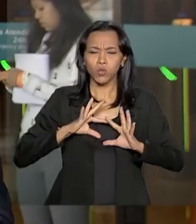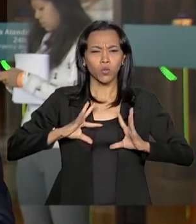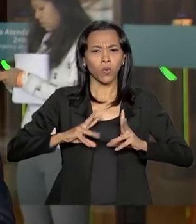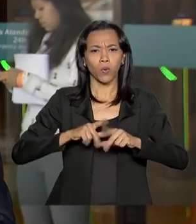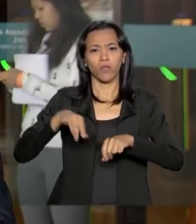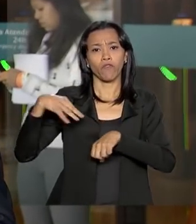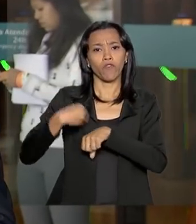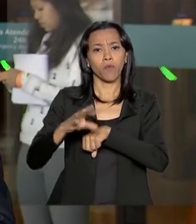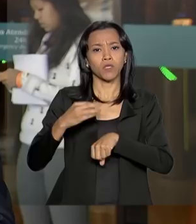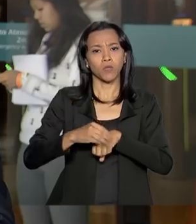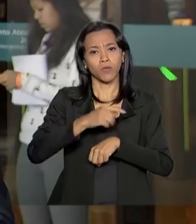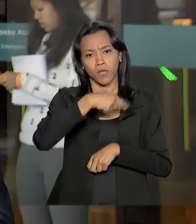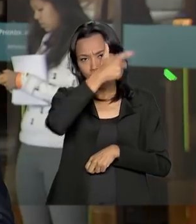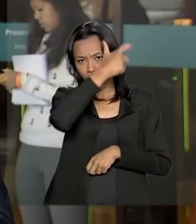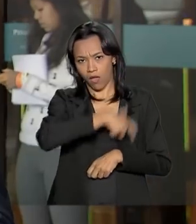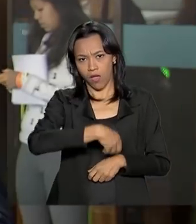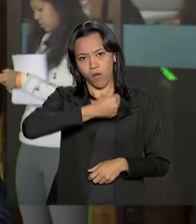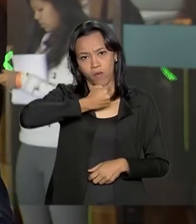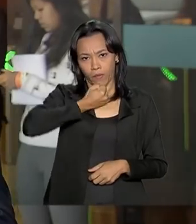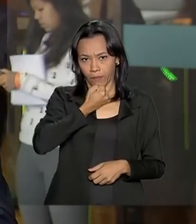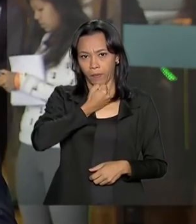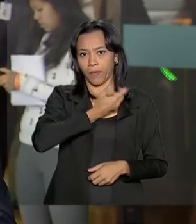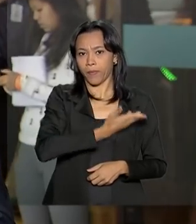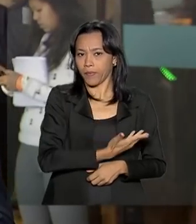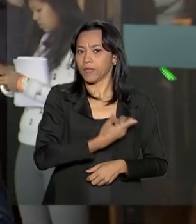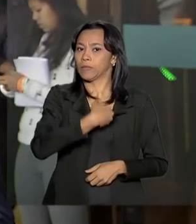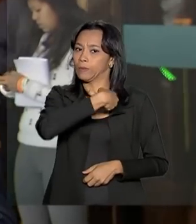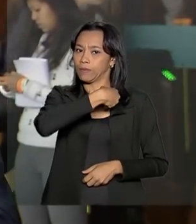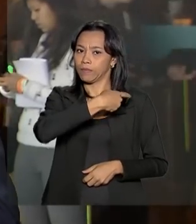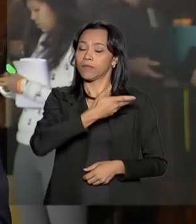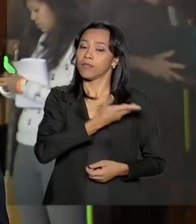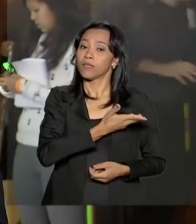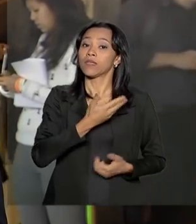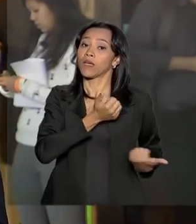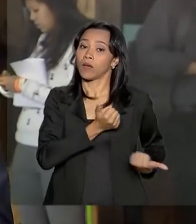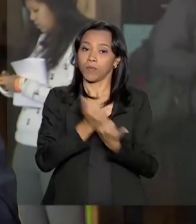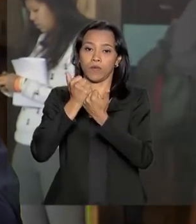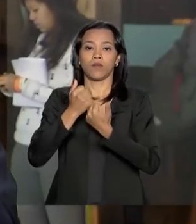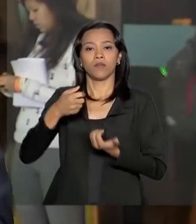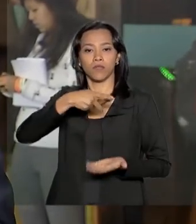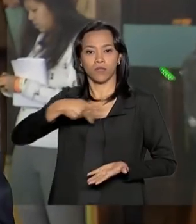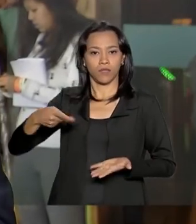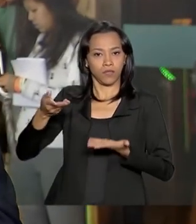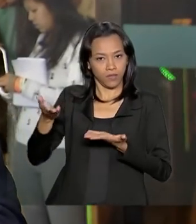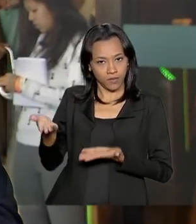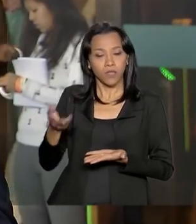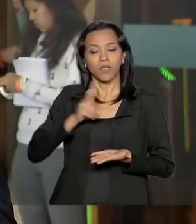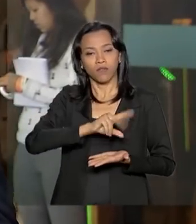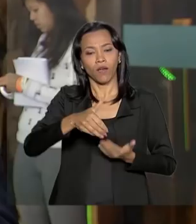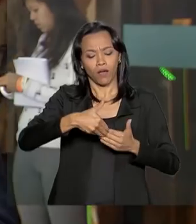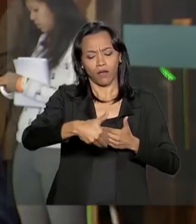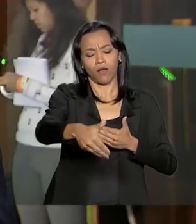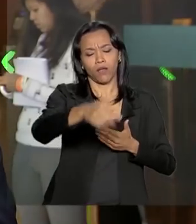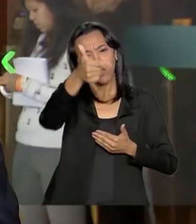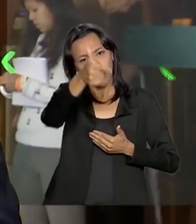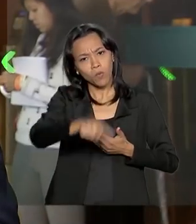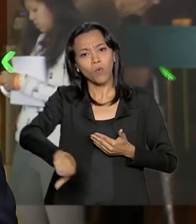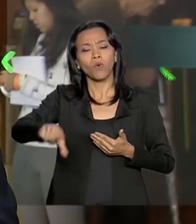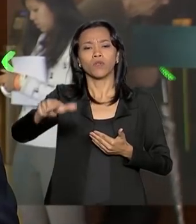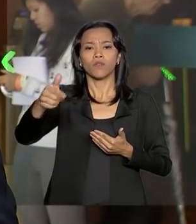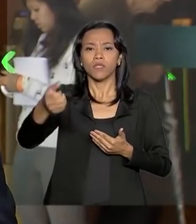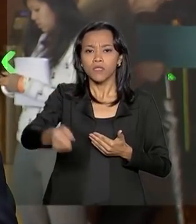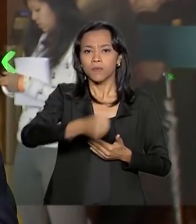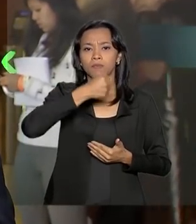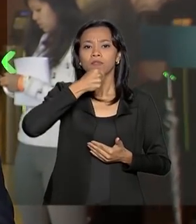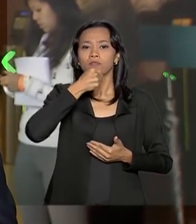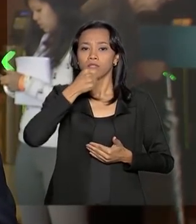passadas pelo porta-voz da Presidência da República, Otávio Rego Barros, que deve conceder uma nova entrevista coletiva hoje, às